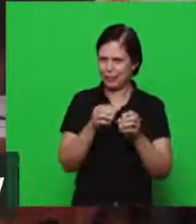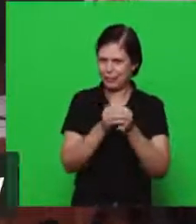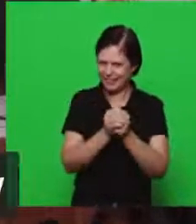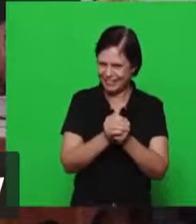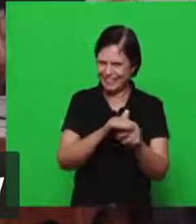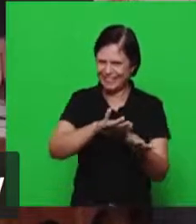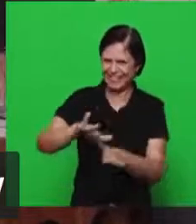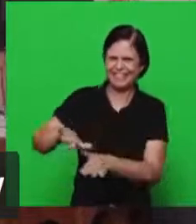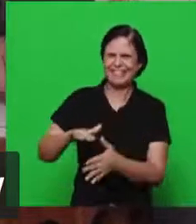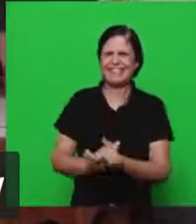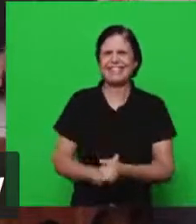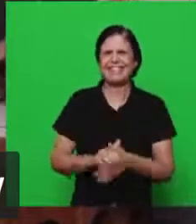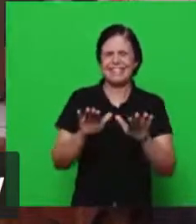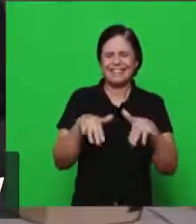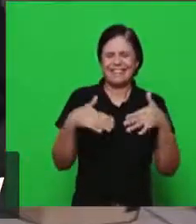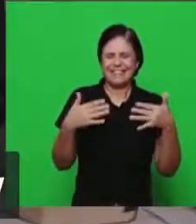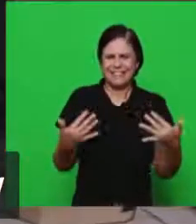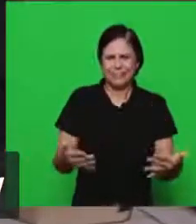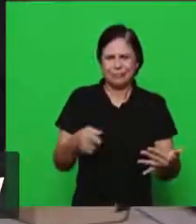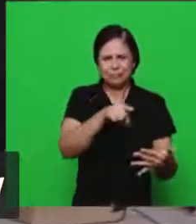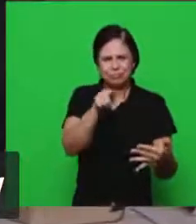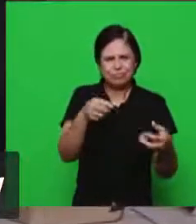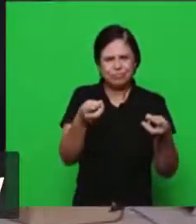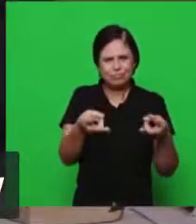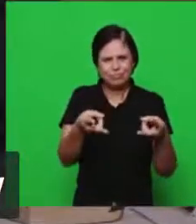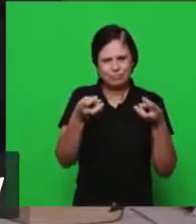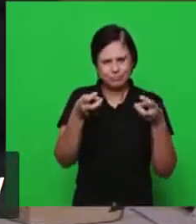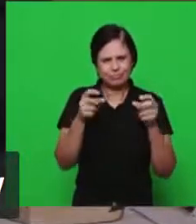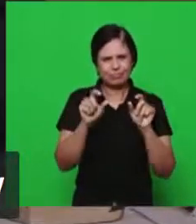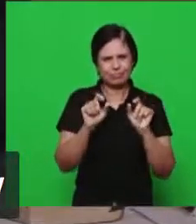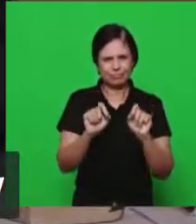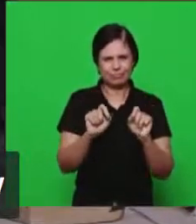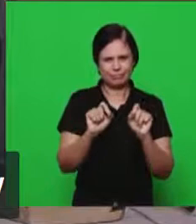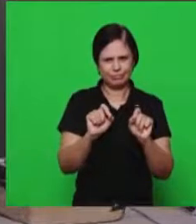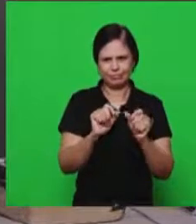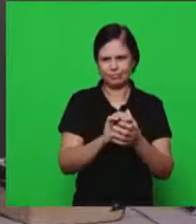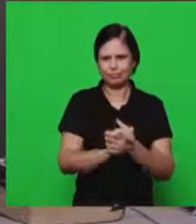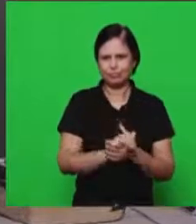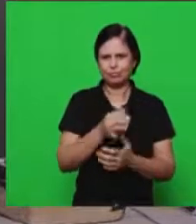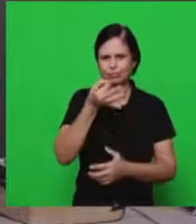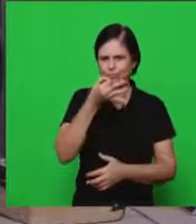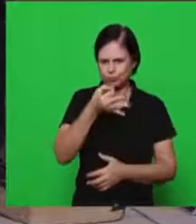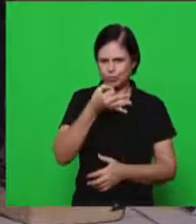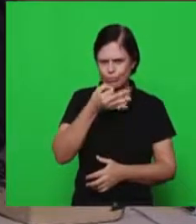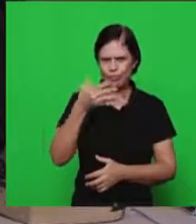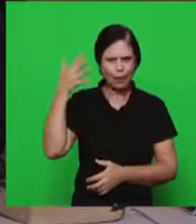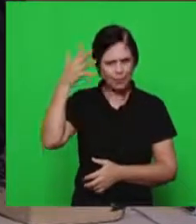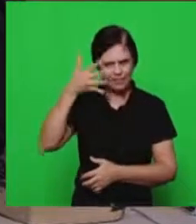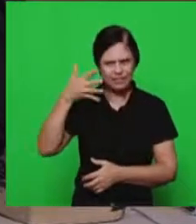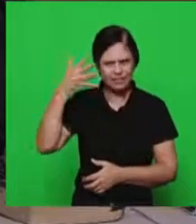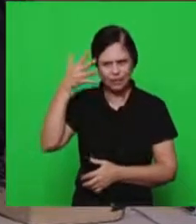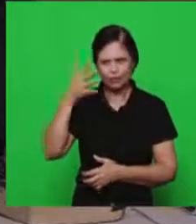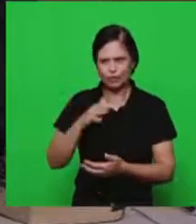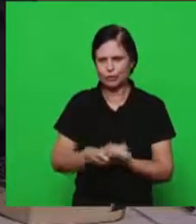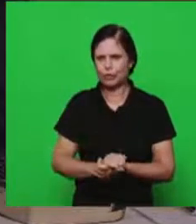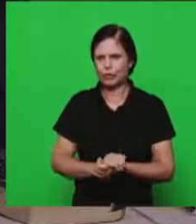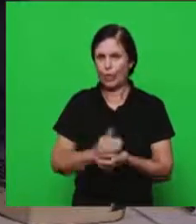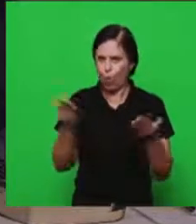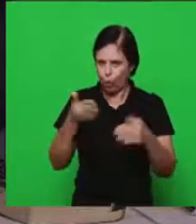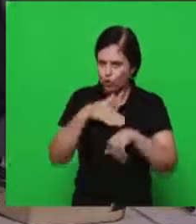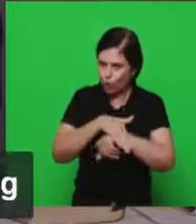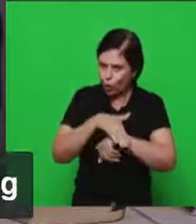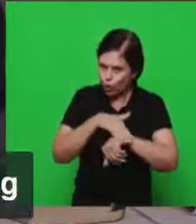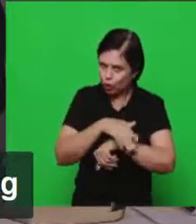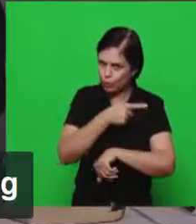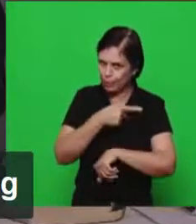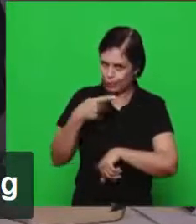irmãos então os irmãos vão observar aqui agora uma sugestão de mensagem para a noite